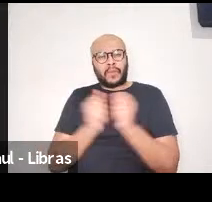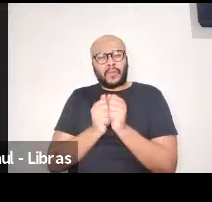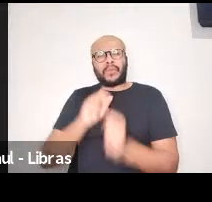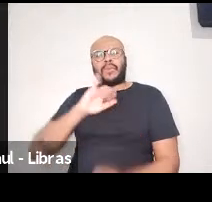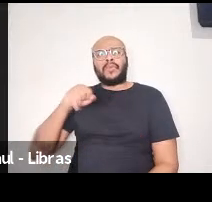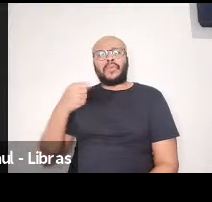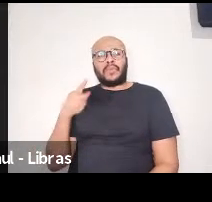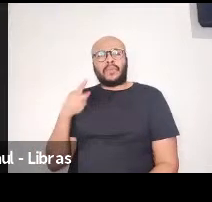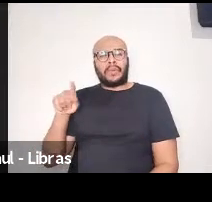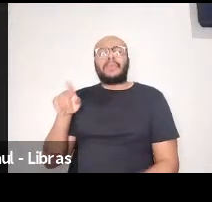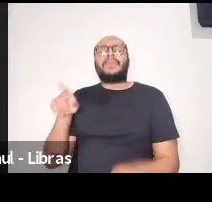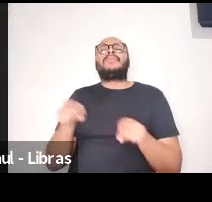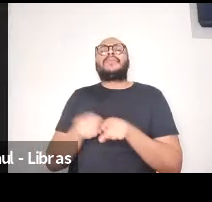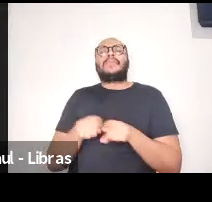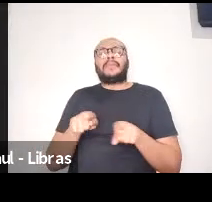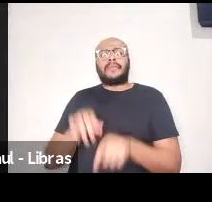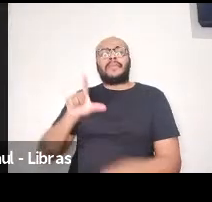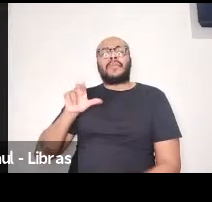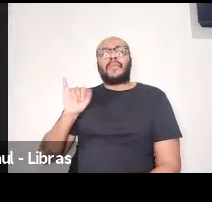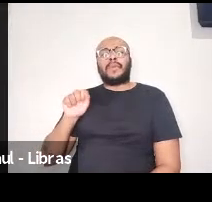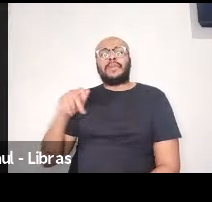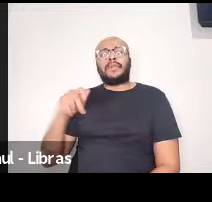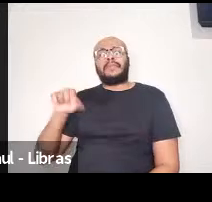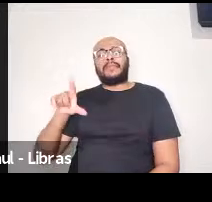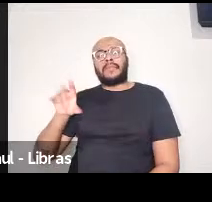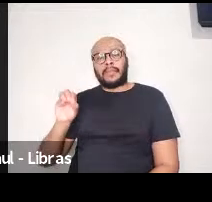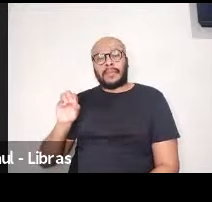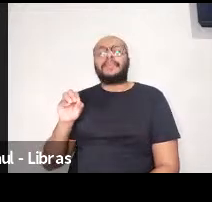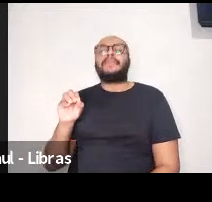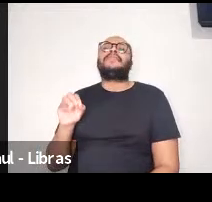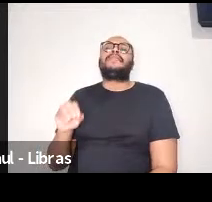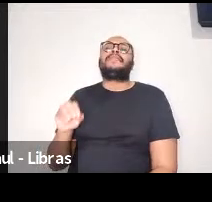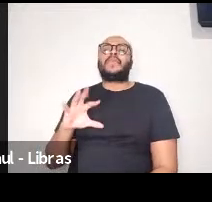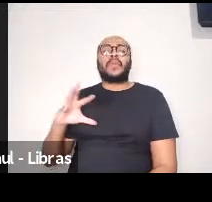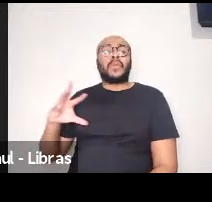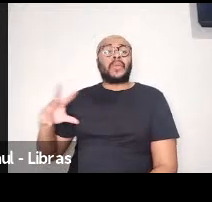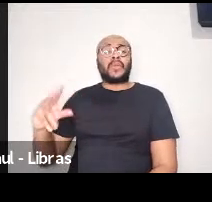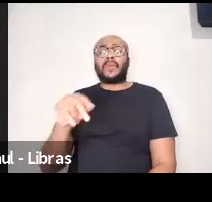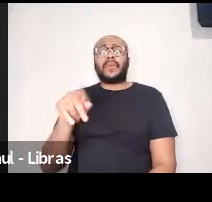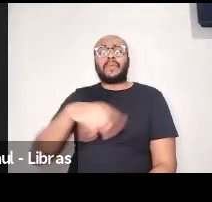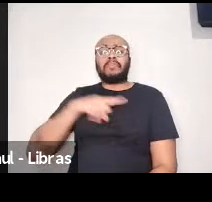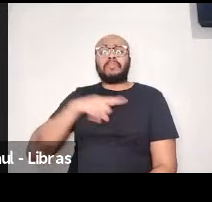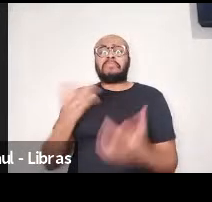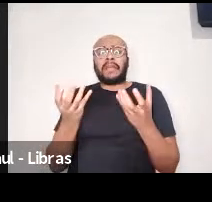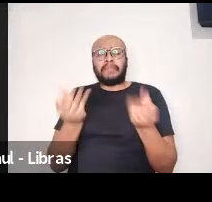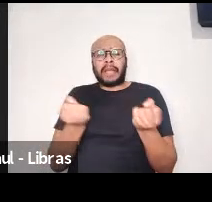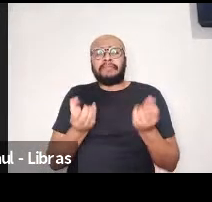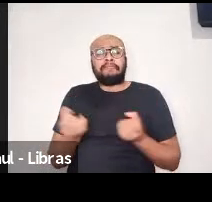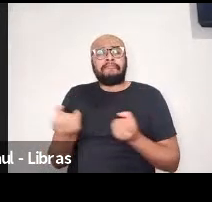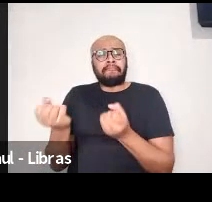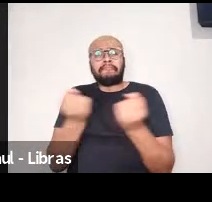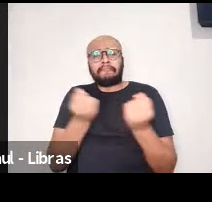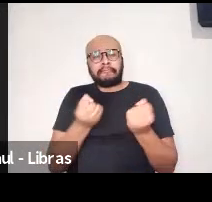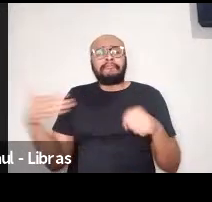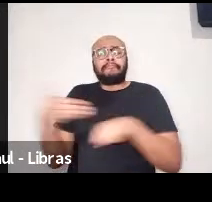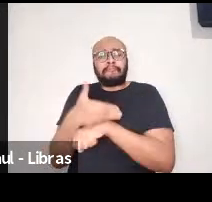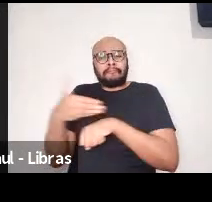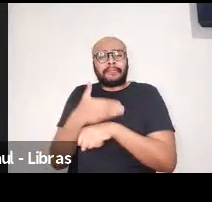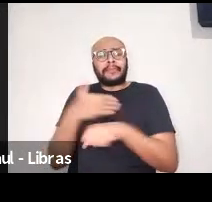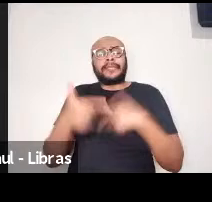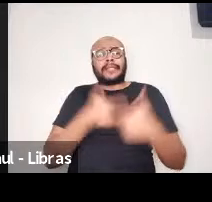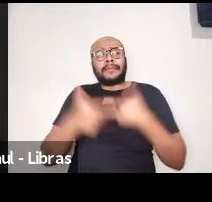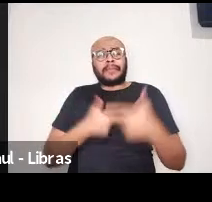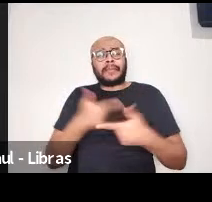Nunes, ao professor Luiz Paulo Leopoldo Mercado, que todos toparam, né, o desafio de construir aí essa